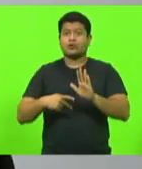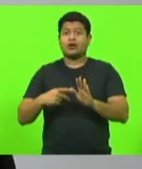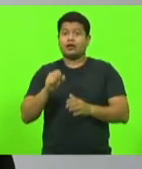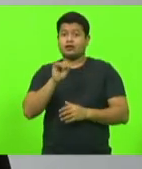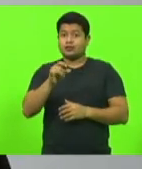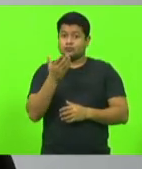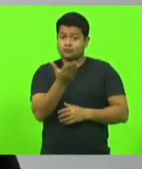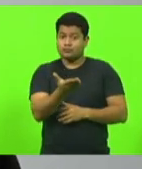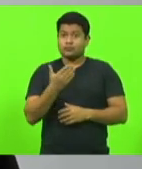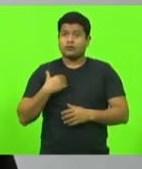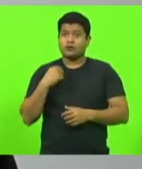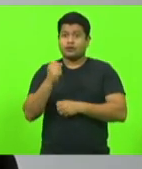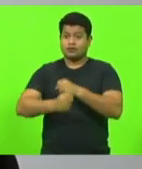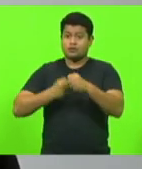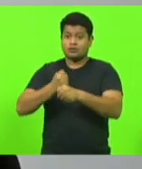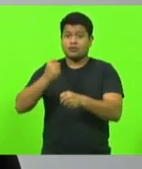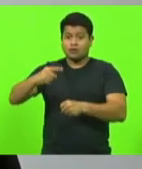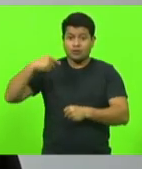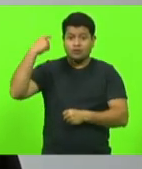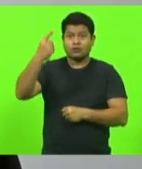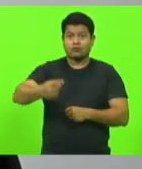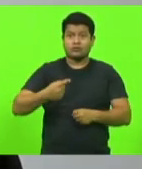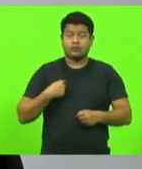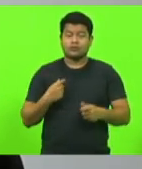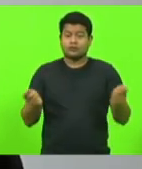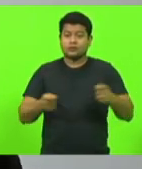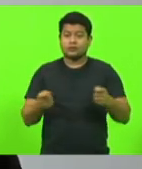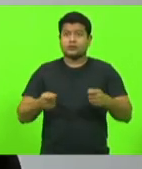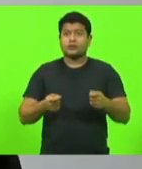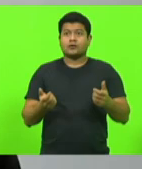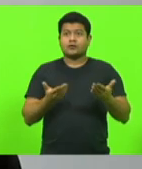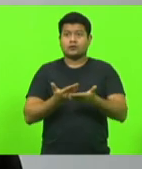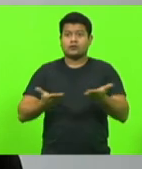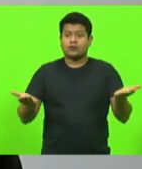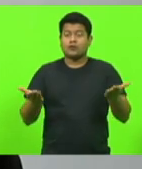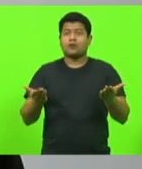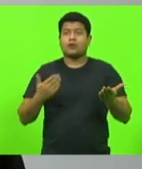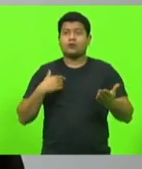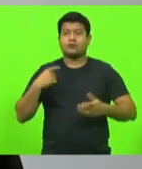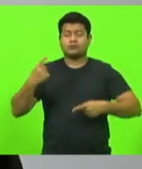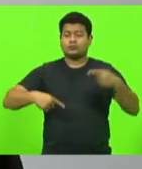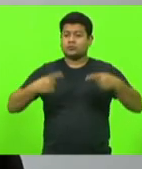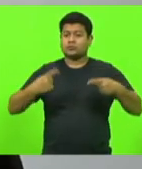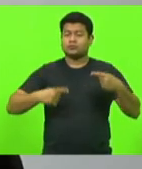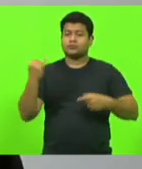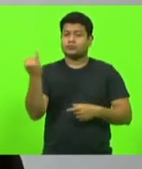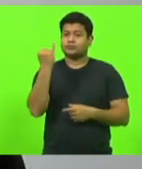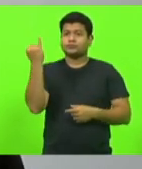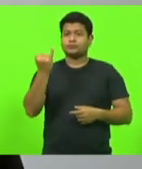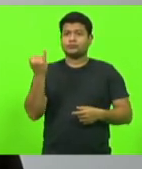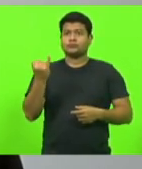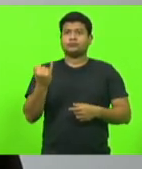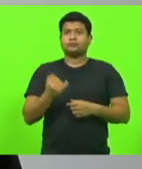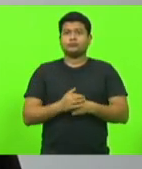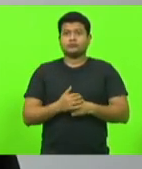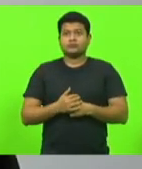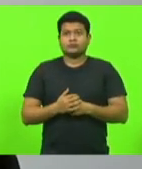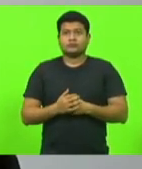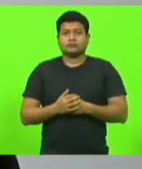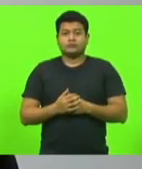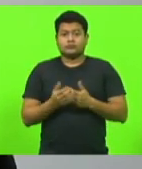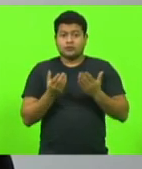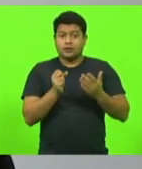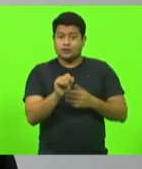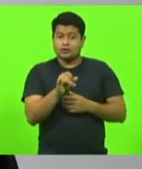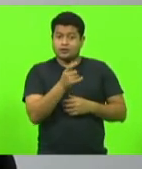vem, tomara que esteja, possam te dar mais uma oportunidade de estar, porque é importante ter esse debate de ideias. Então, se senhor entende que não